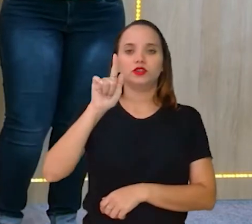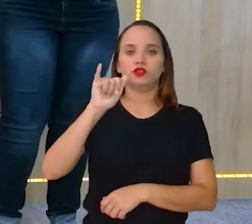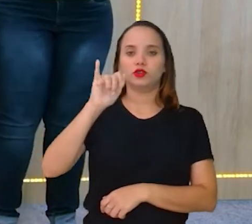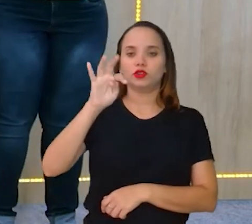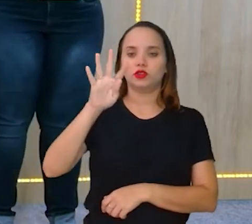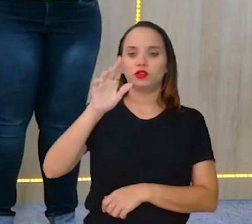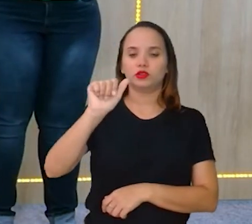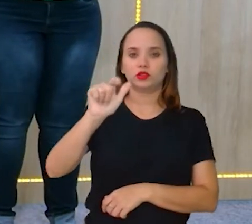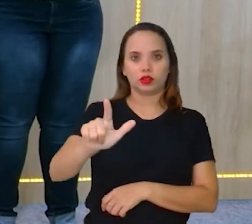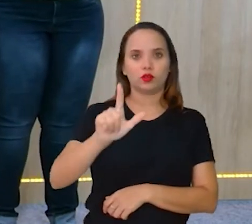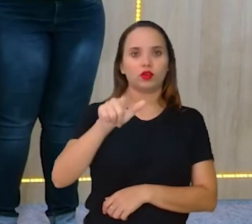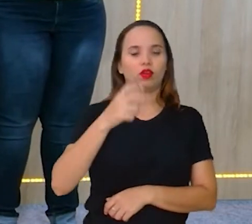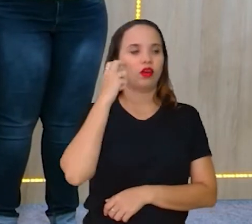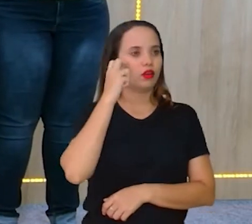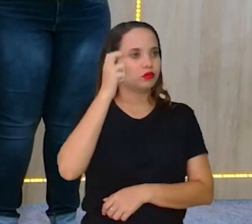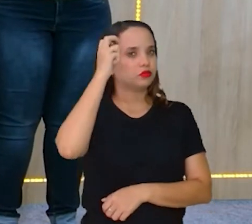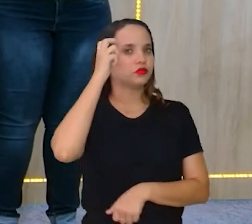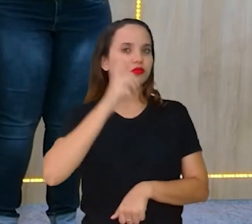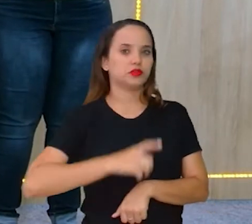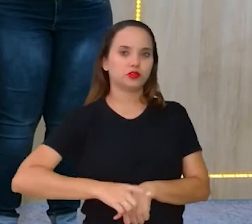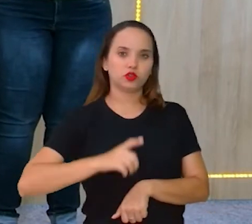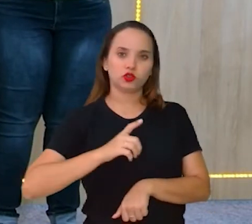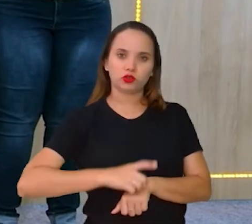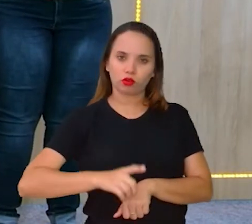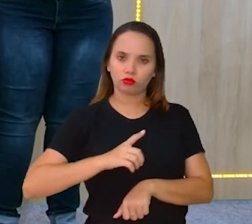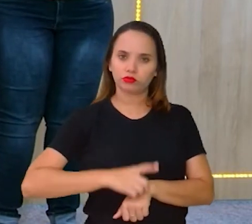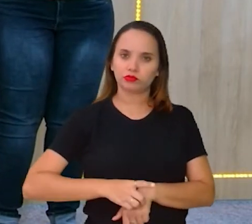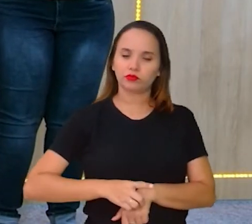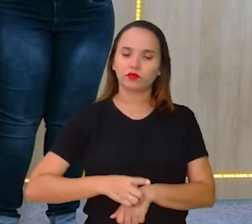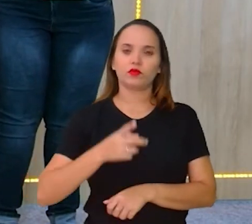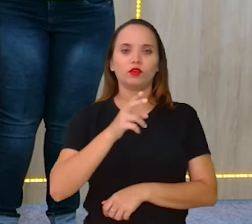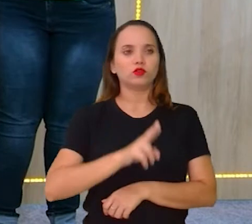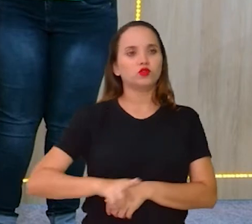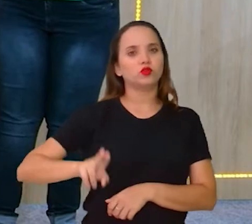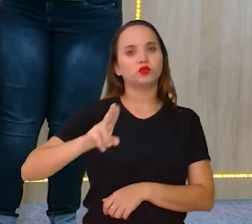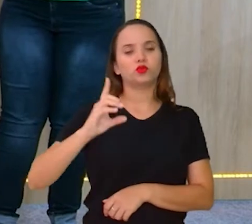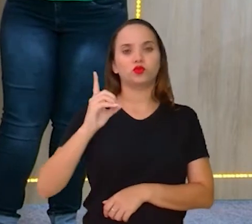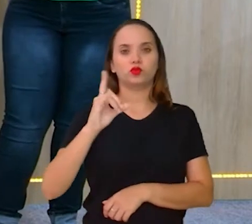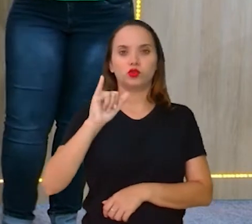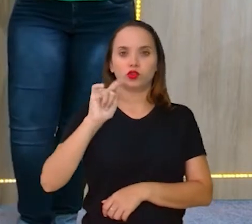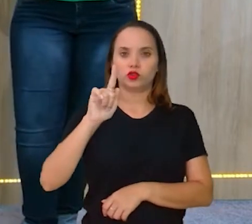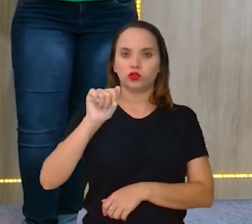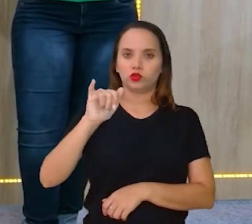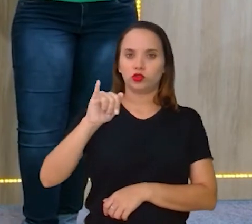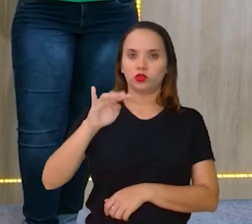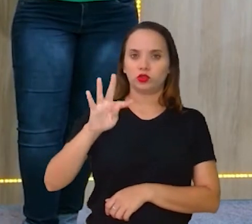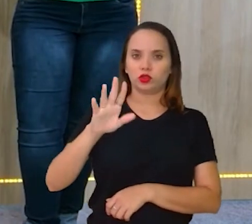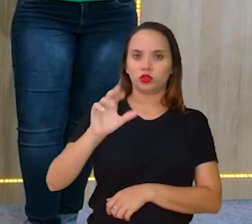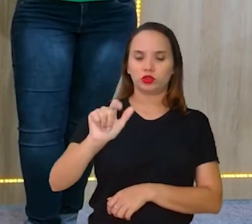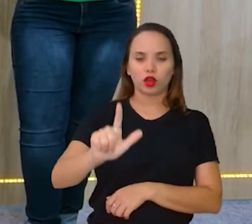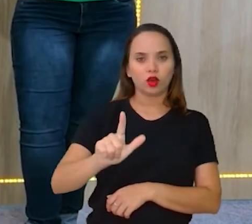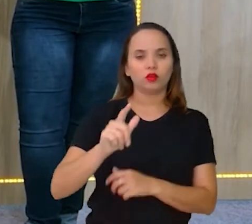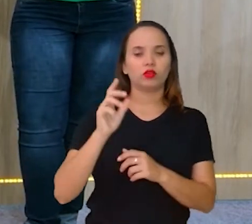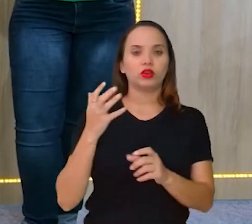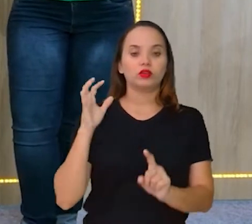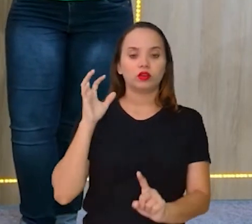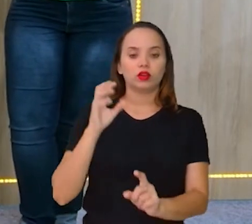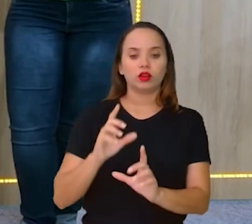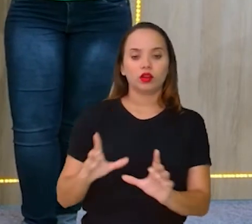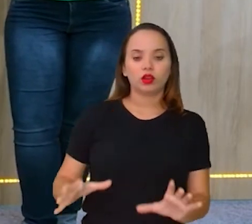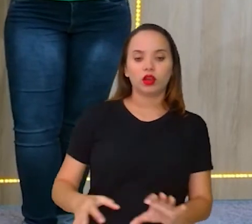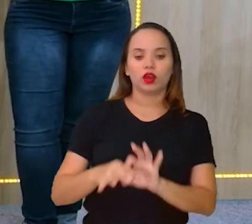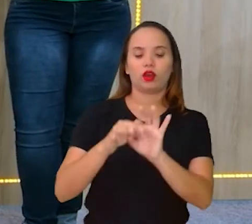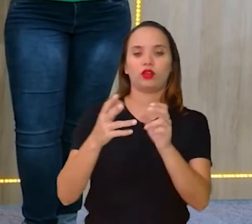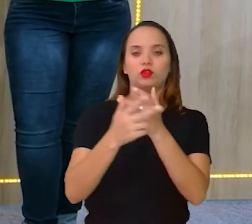a gente utiliza, a cultura digital, a gente utiliza o termo digital fazendo referência àqueles elementos que a gente vai